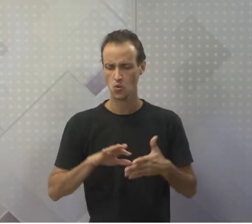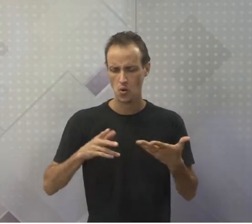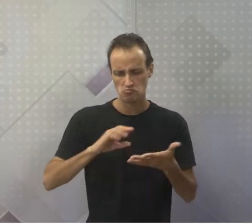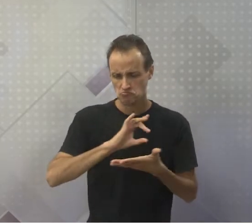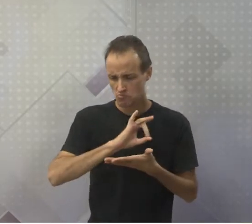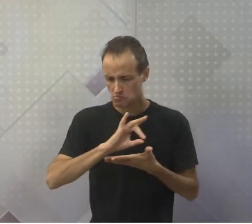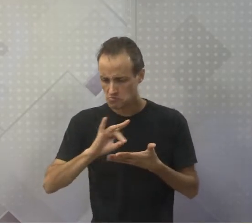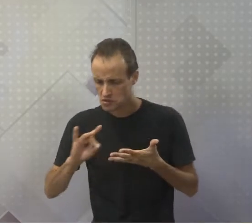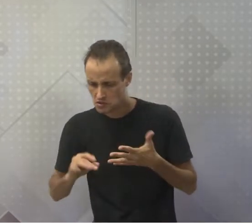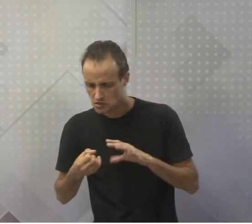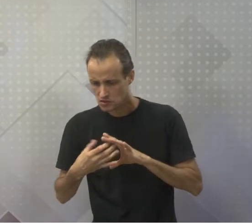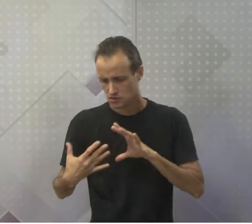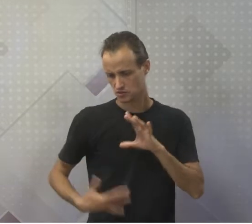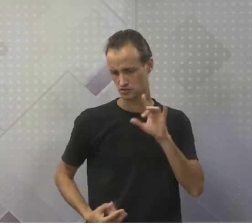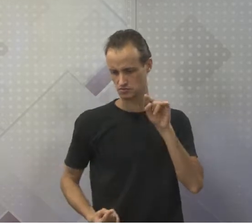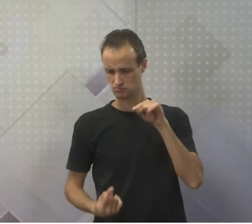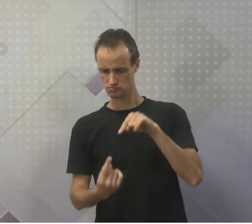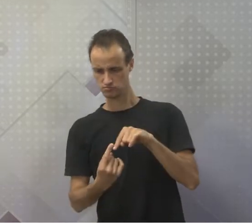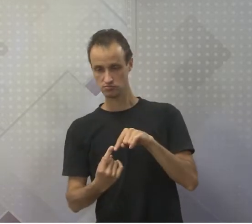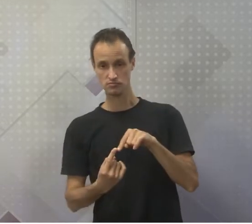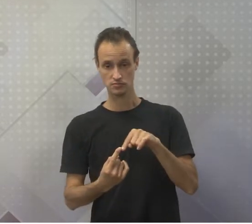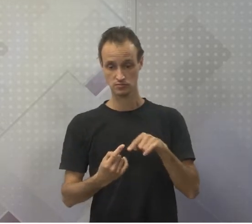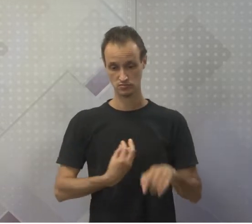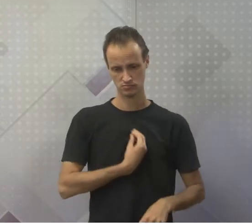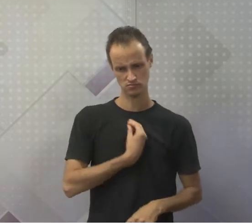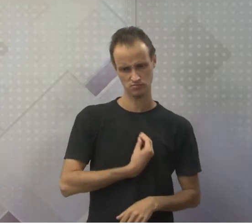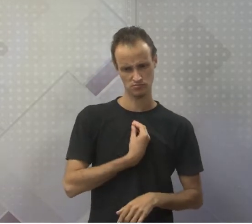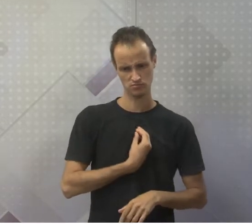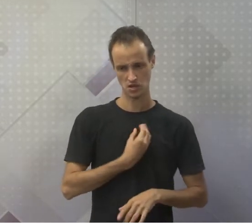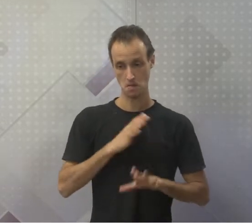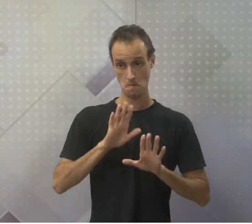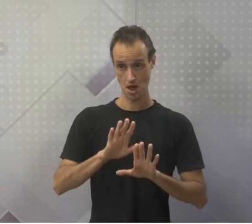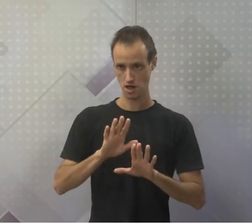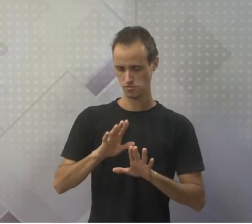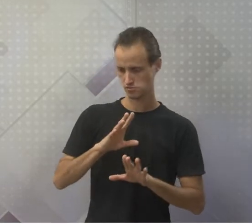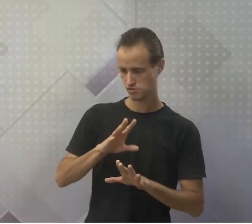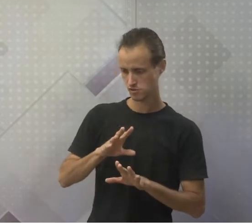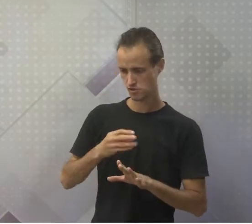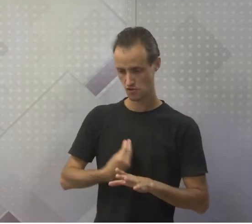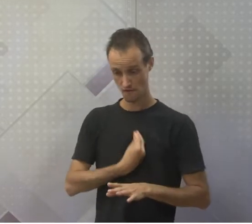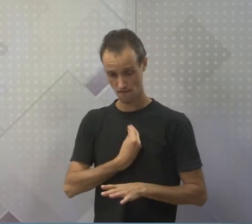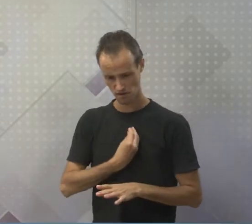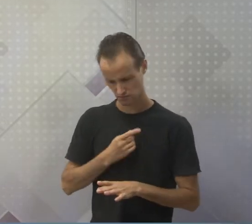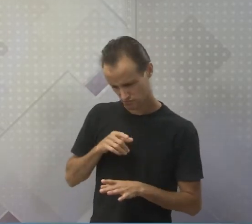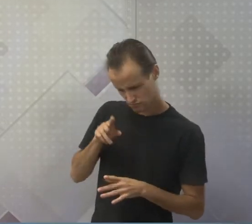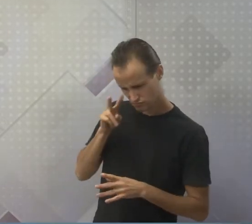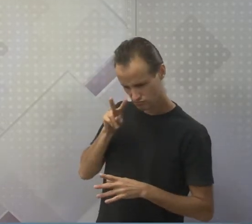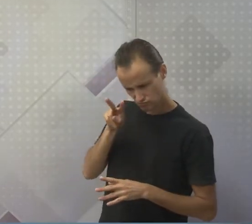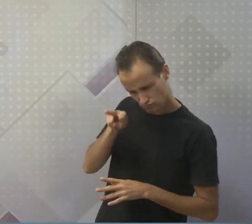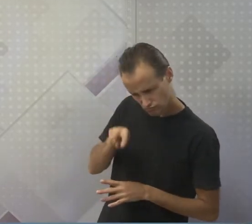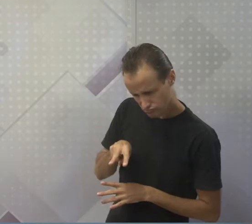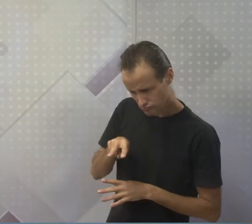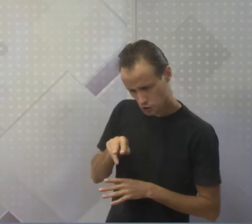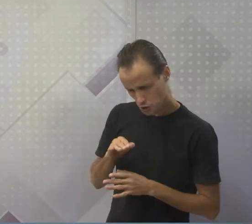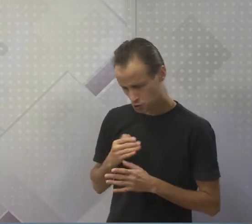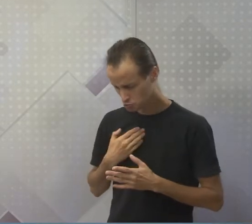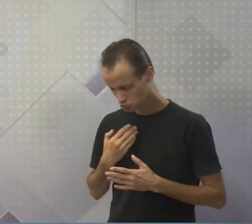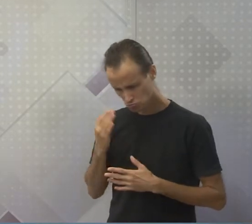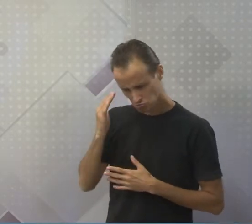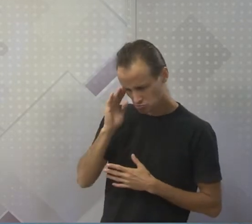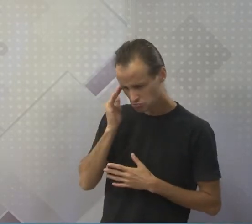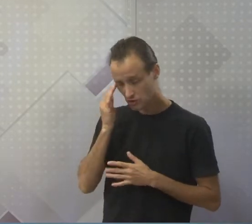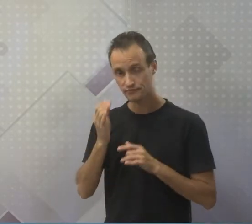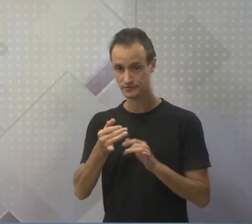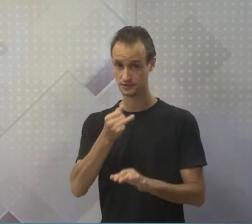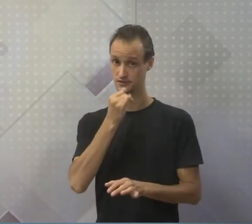inconfundíveis da vida, mesmo que venha de uma forma que não entendemos completamente? Exatamente. Então, existe um elemento,